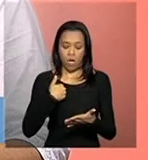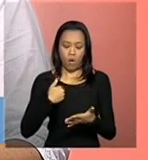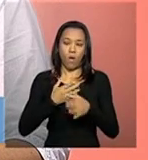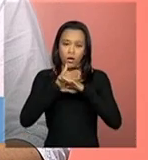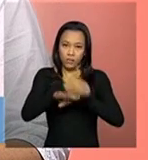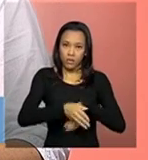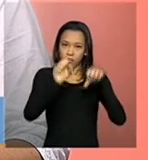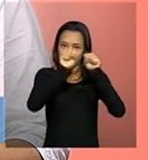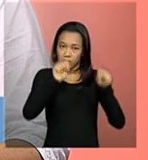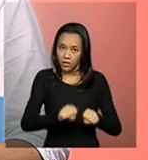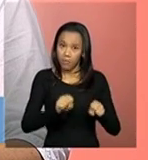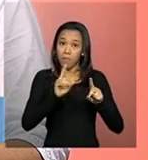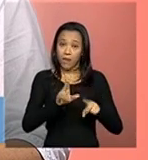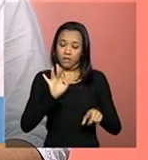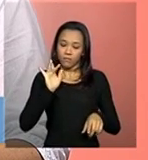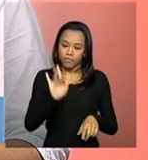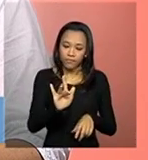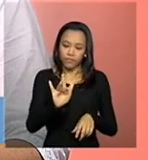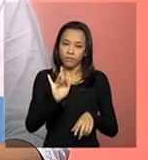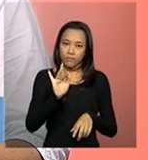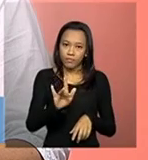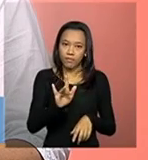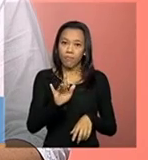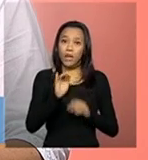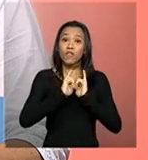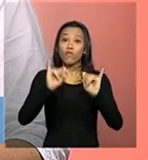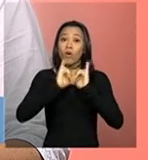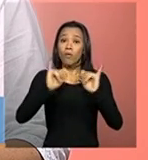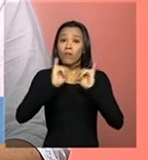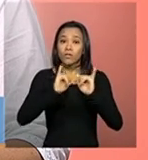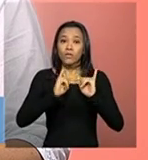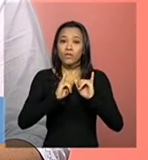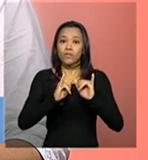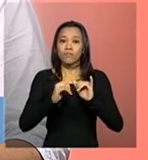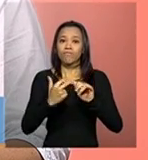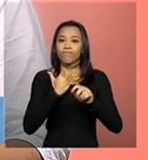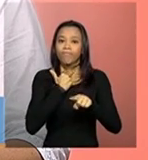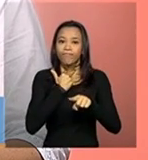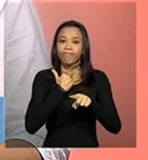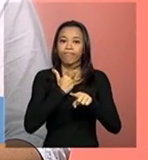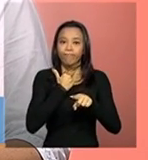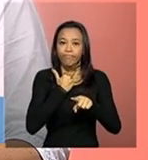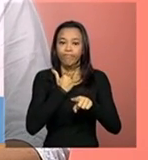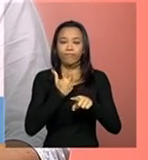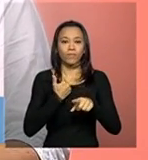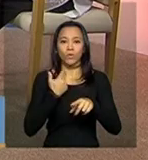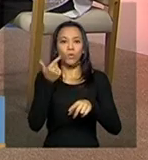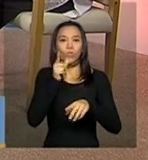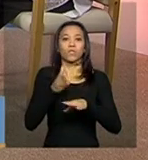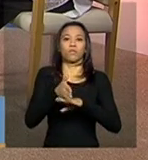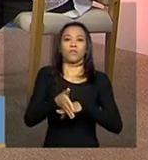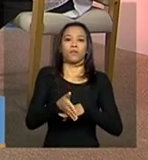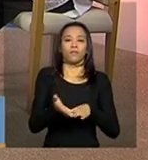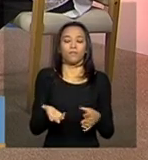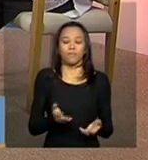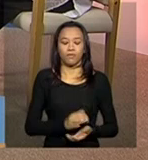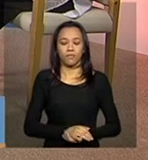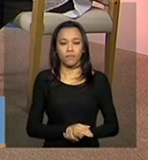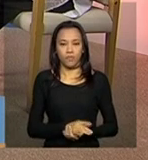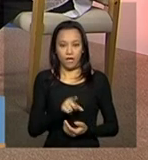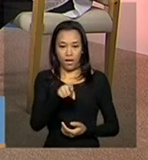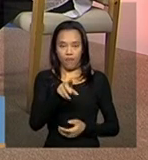e no momento de preencher o botão para edição dos dados, não me dá permissão. Botão inabilitado. Ah, essa é uma questão